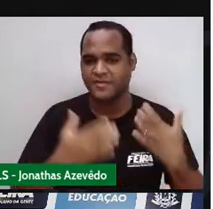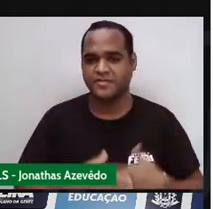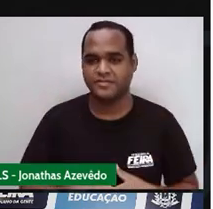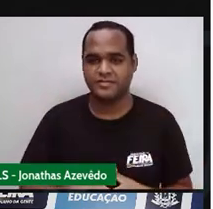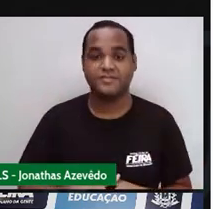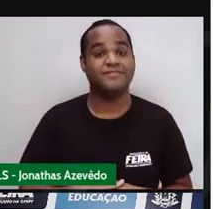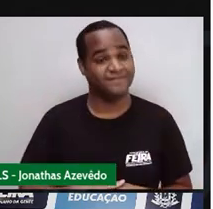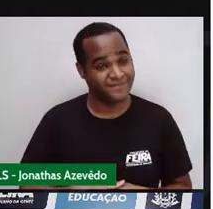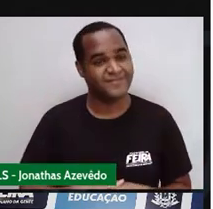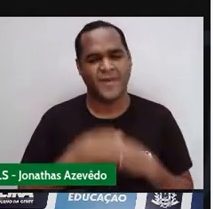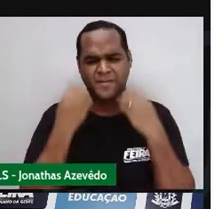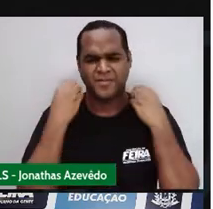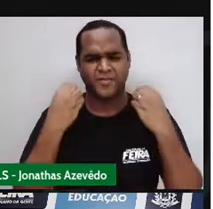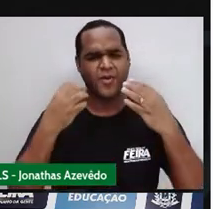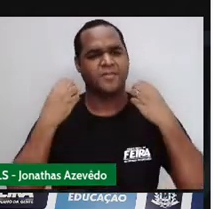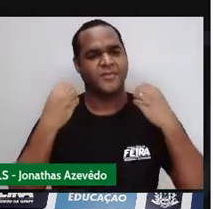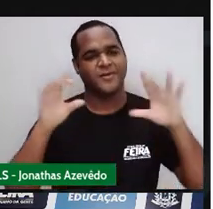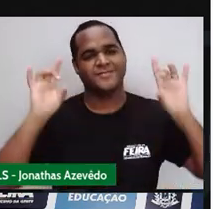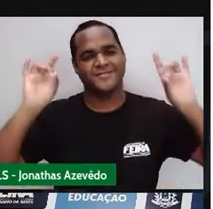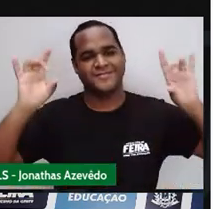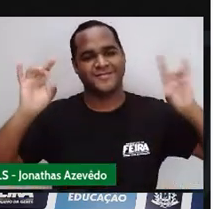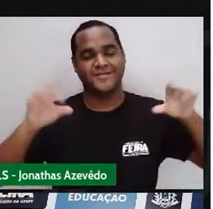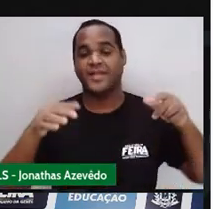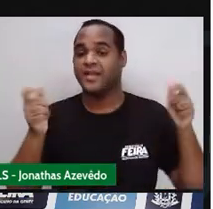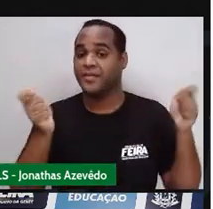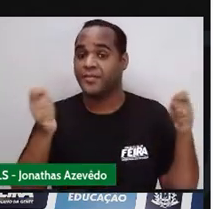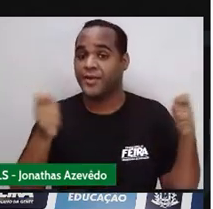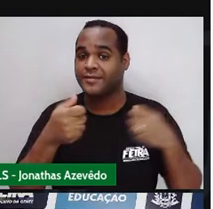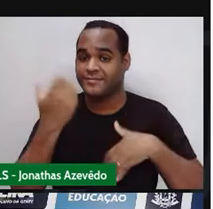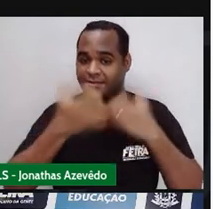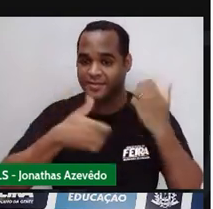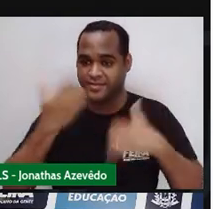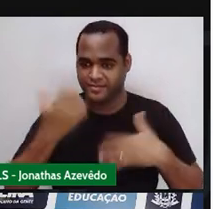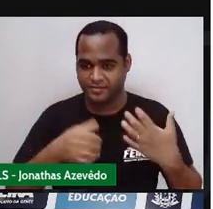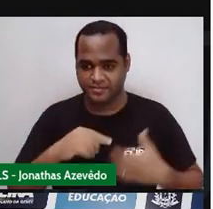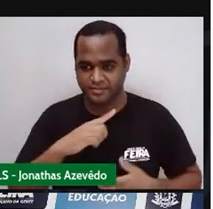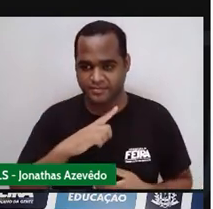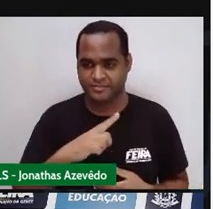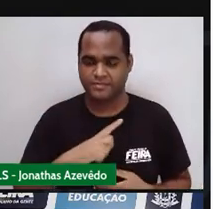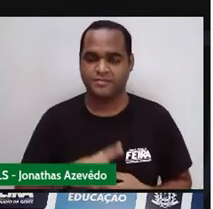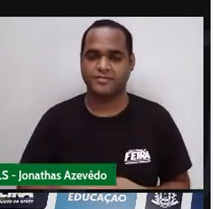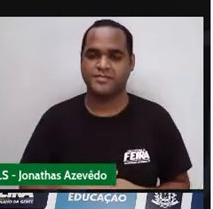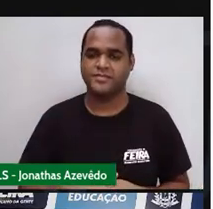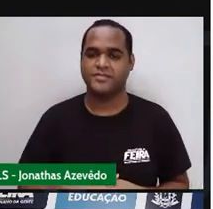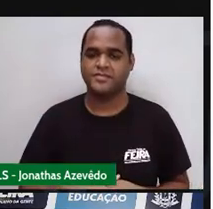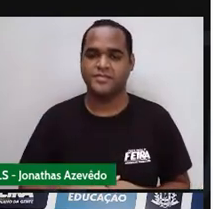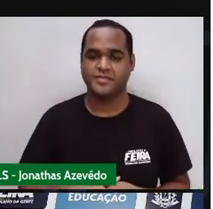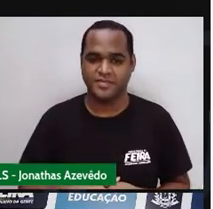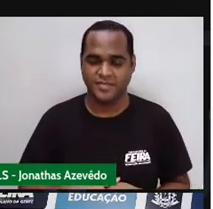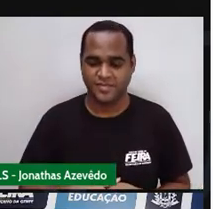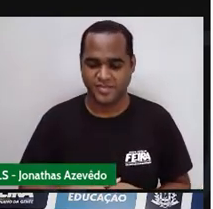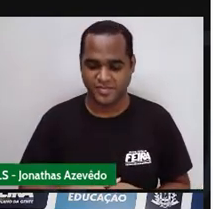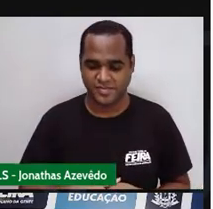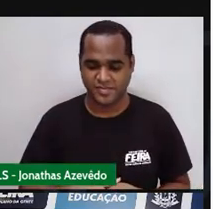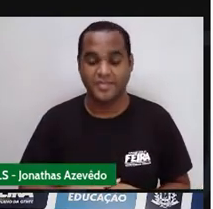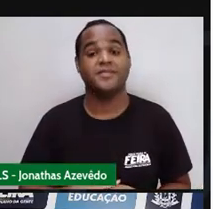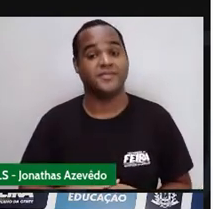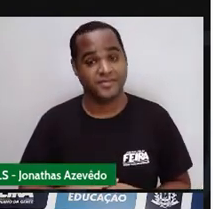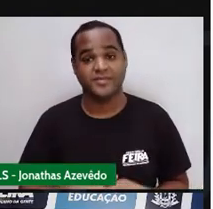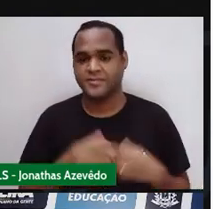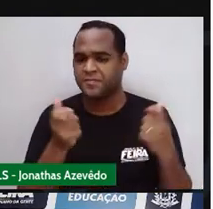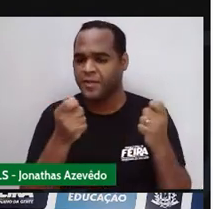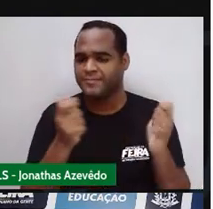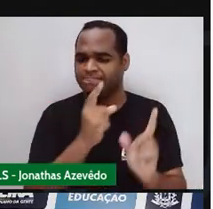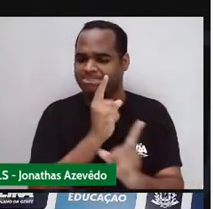Bacana, né? Bom, eu disse que era possível Então aí Vamos testar de novo Vamos testar outros números, né? Para achar